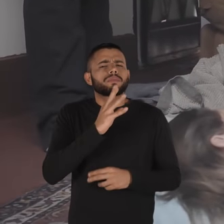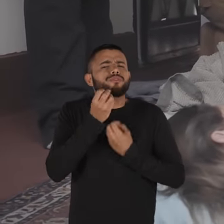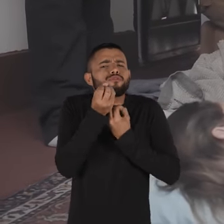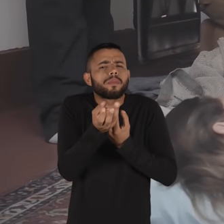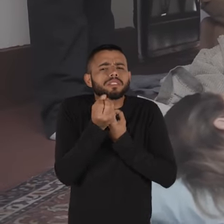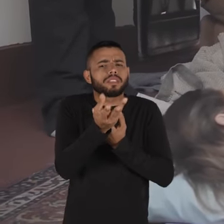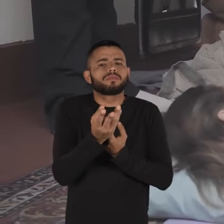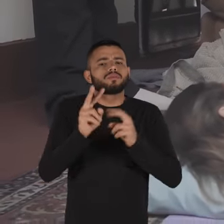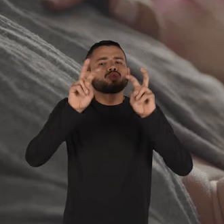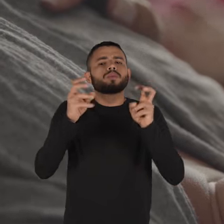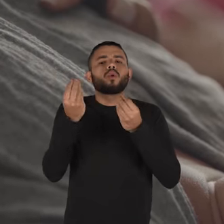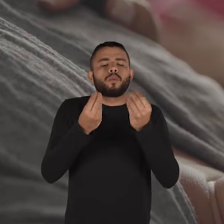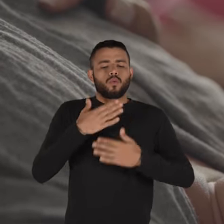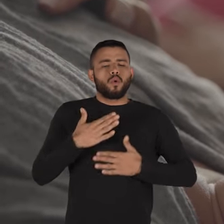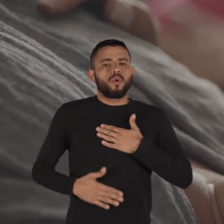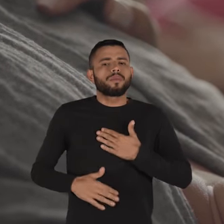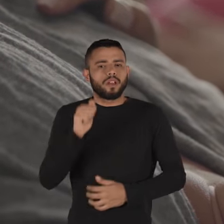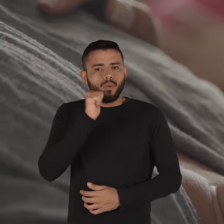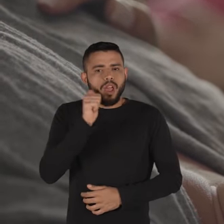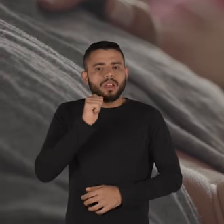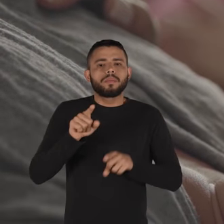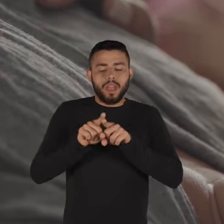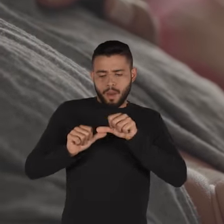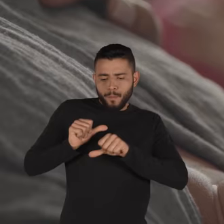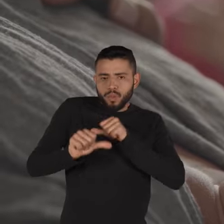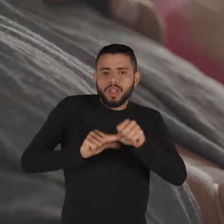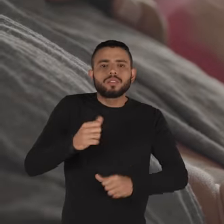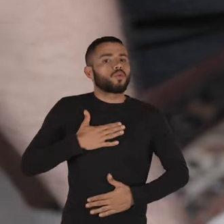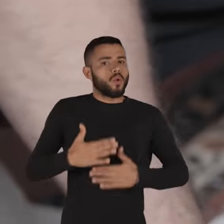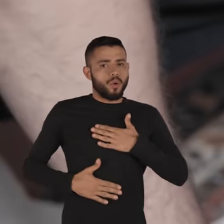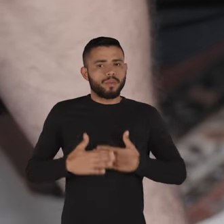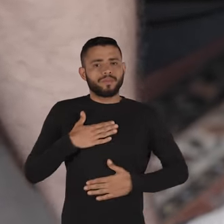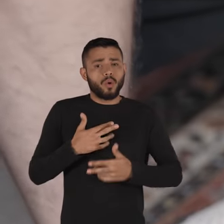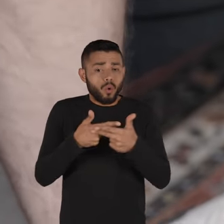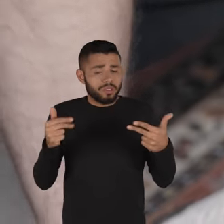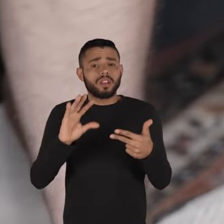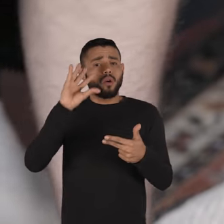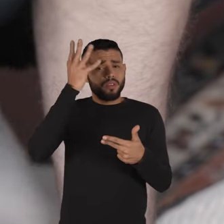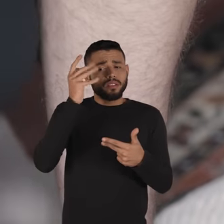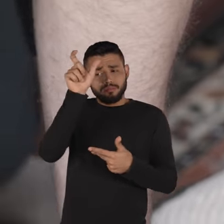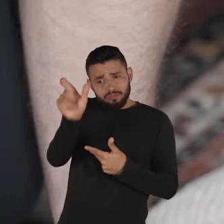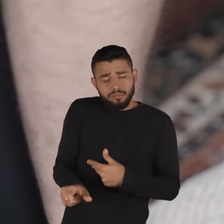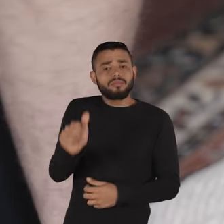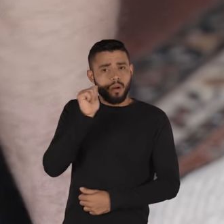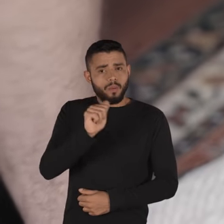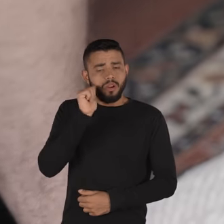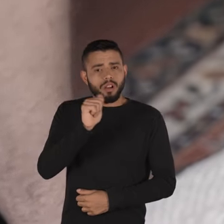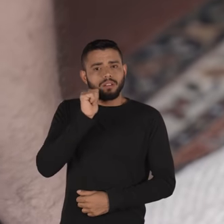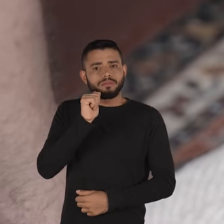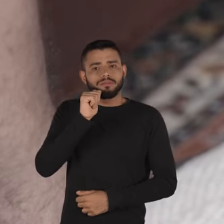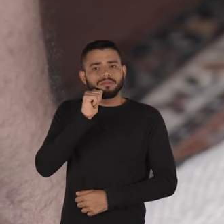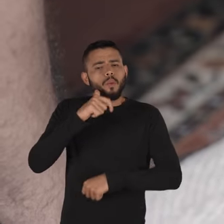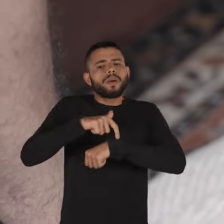sobre a fisiologia dessa mulher, as transformações. Muito o que acontece realmente sobre a mulher, com